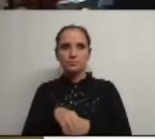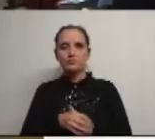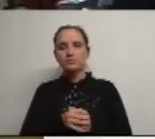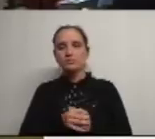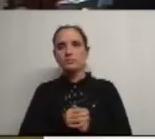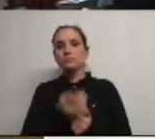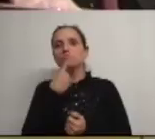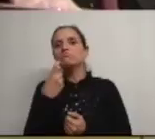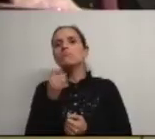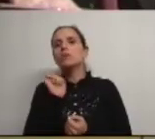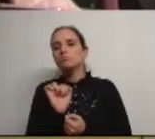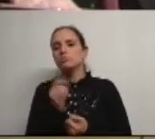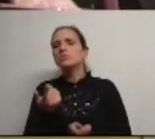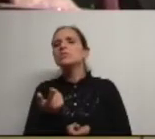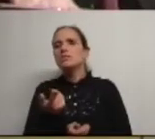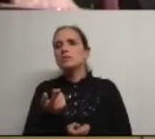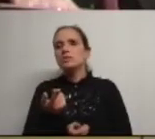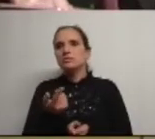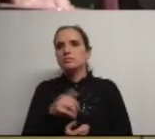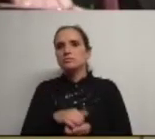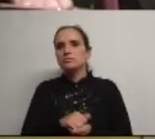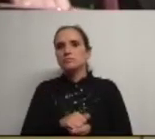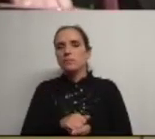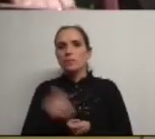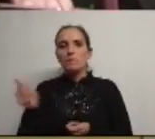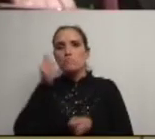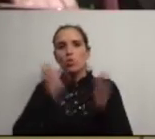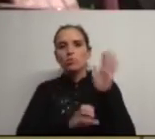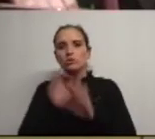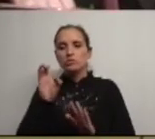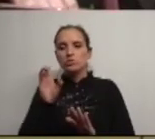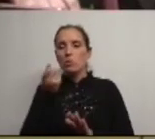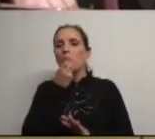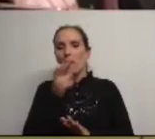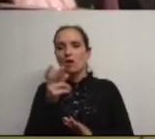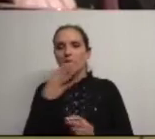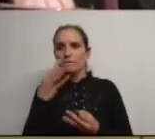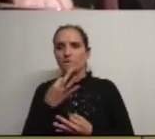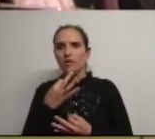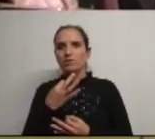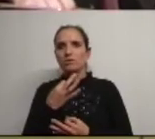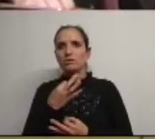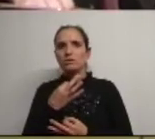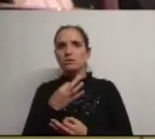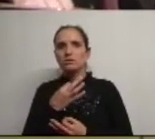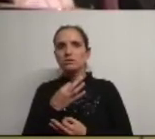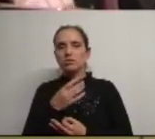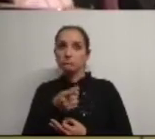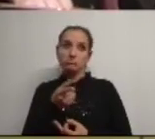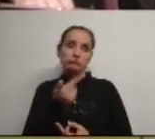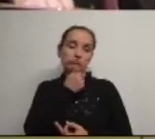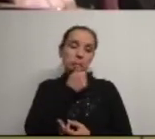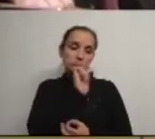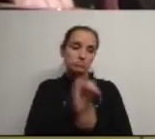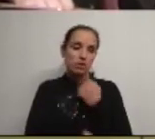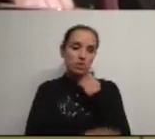questão que foi feita lá da melhoria das condições portanto do bar foi uma opção da junta